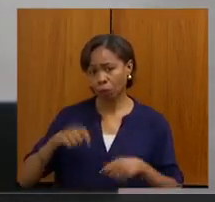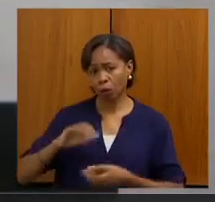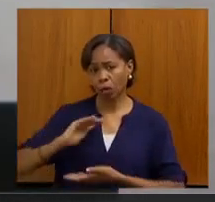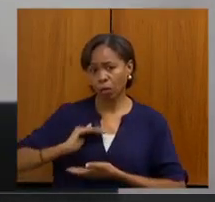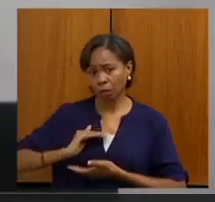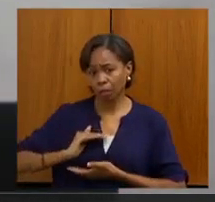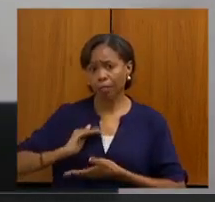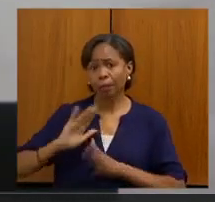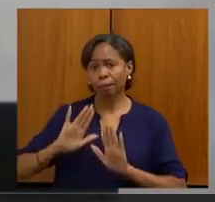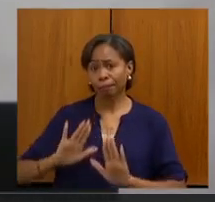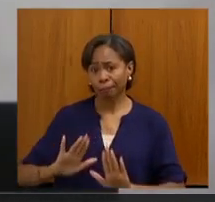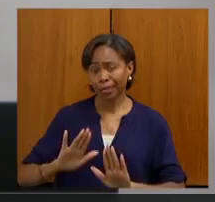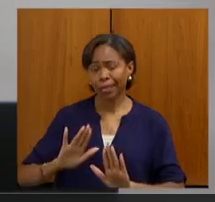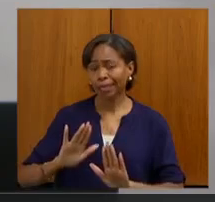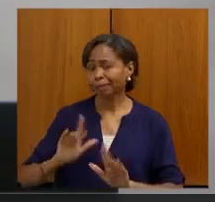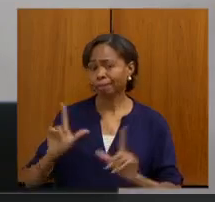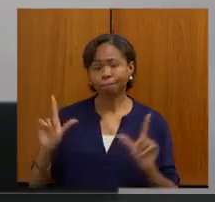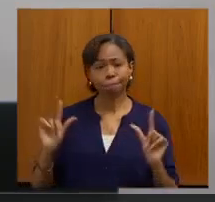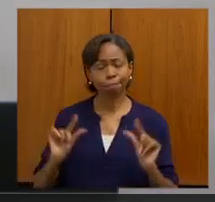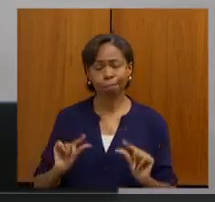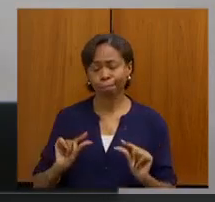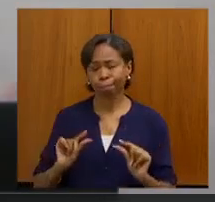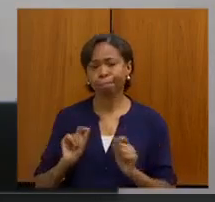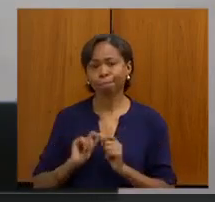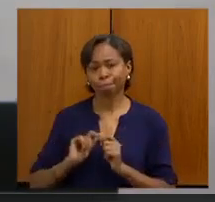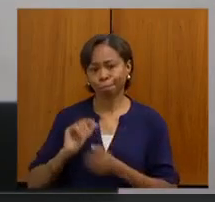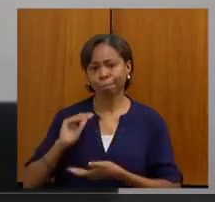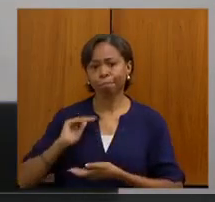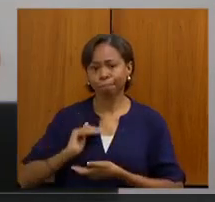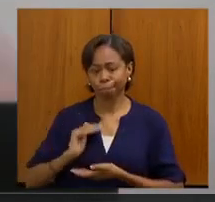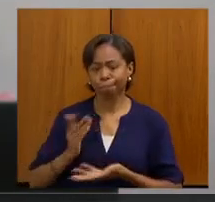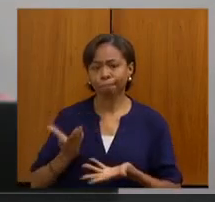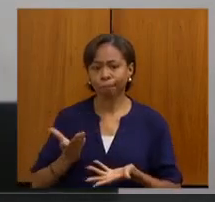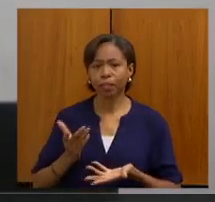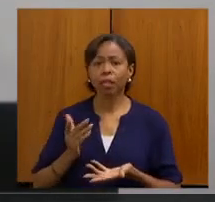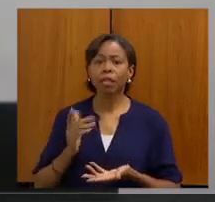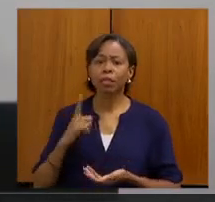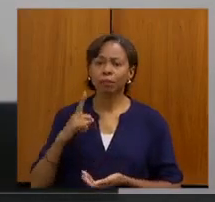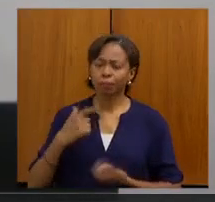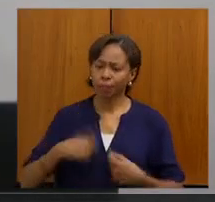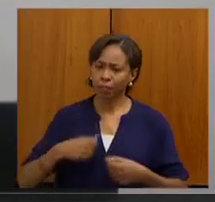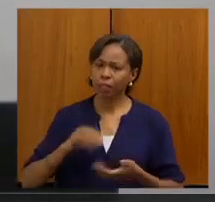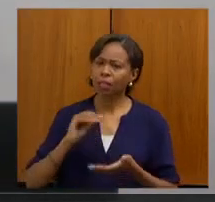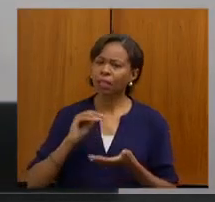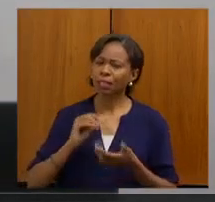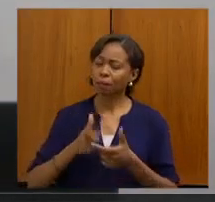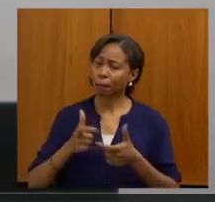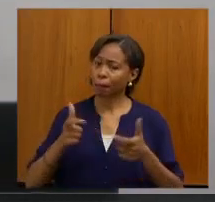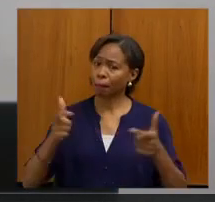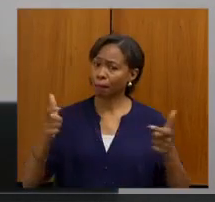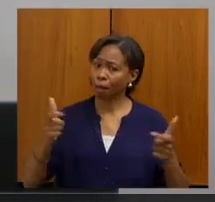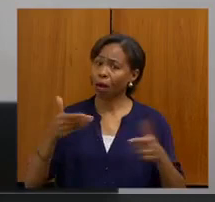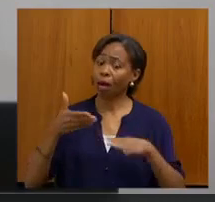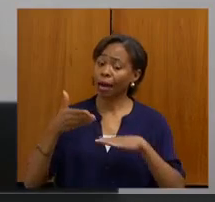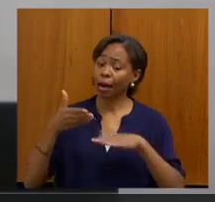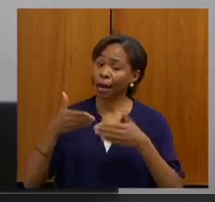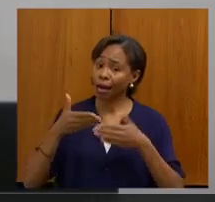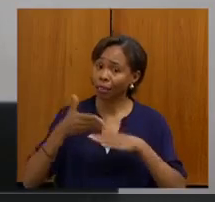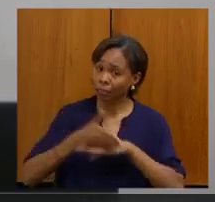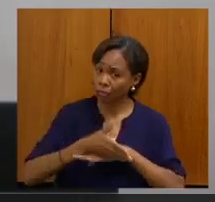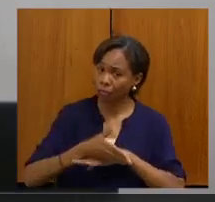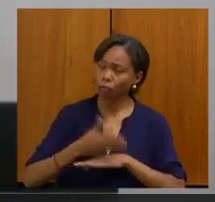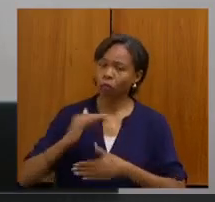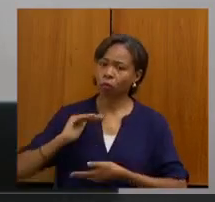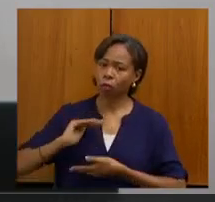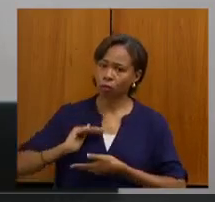acabam, de fato, realizando a mamografia. Então, nós temos que ampliar muito ainda o acesso à mamografia. O